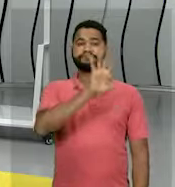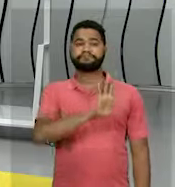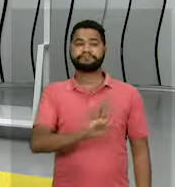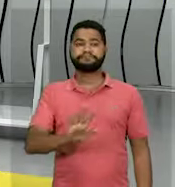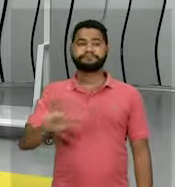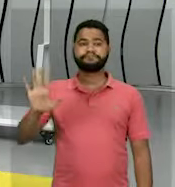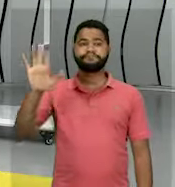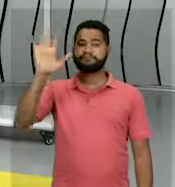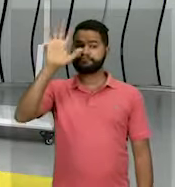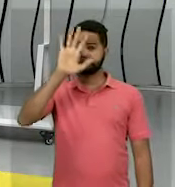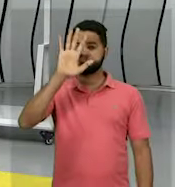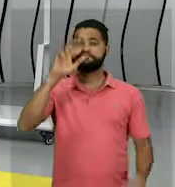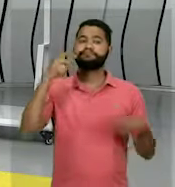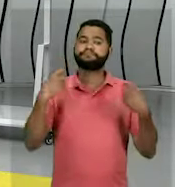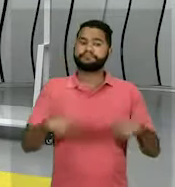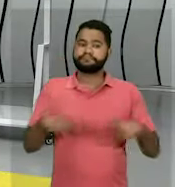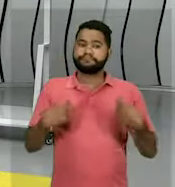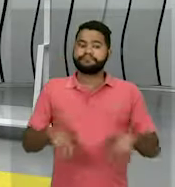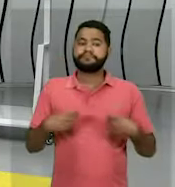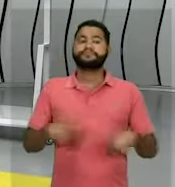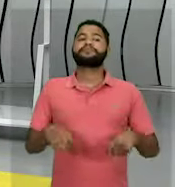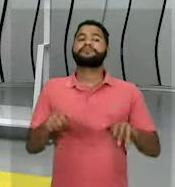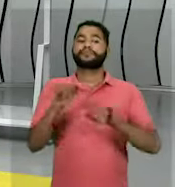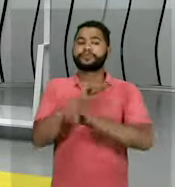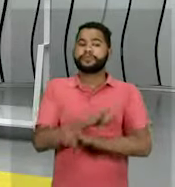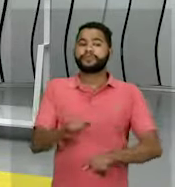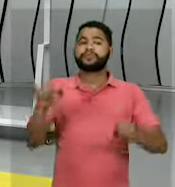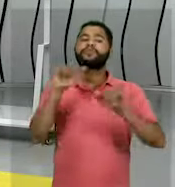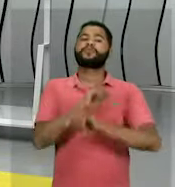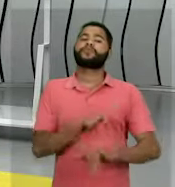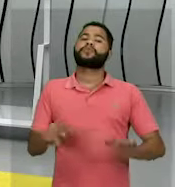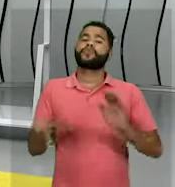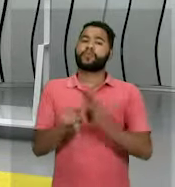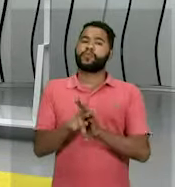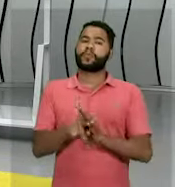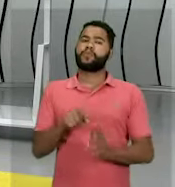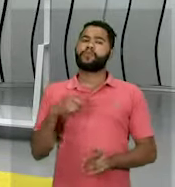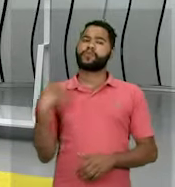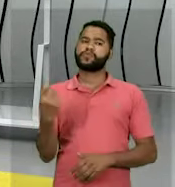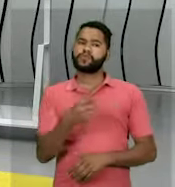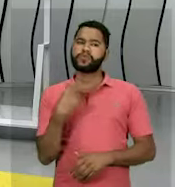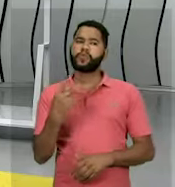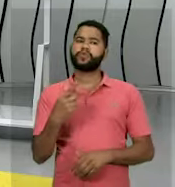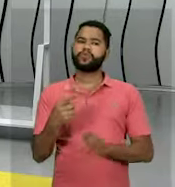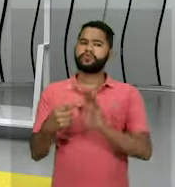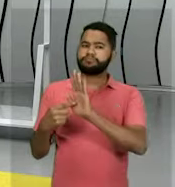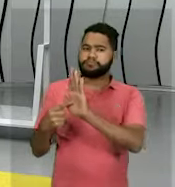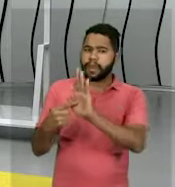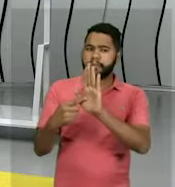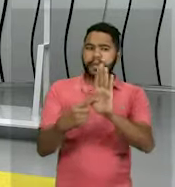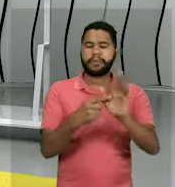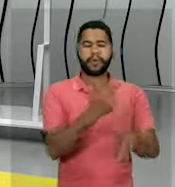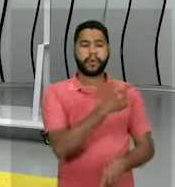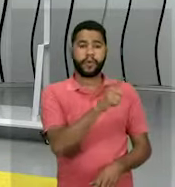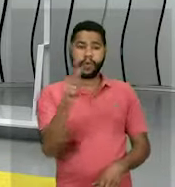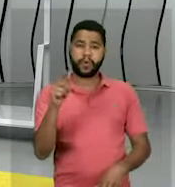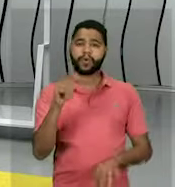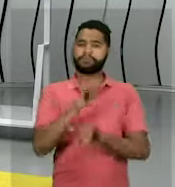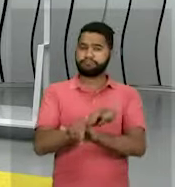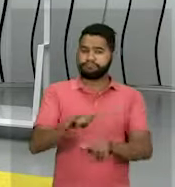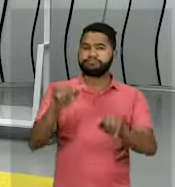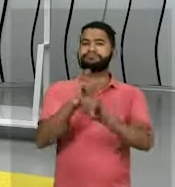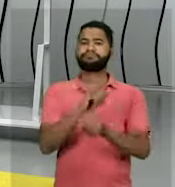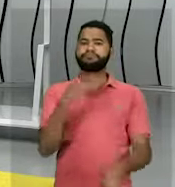precisa de ter essas informações aí, né, ao longo das nossas questões, nós vamos trazendo à luz outras informações importantes